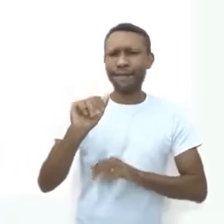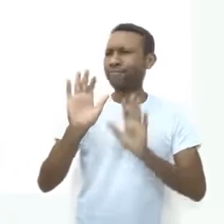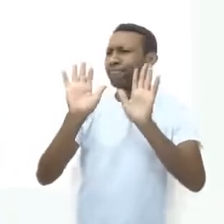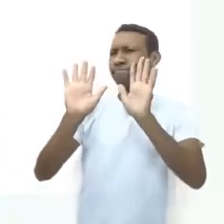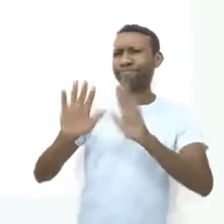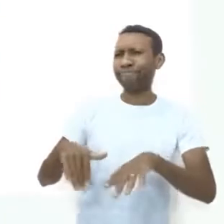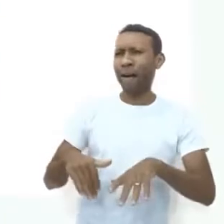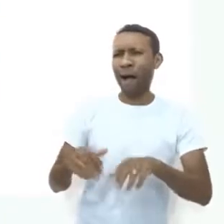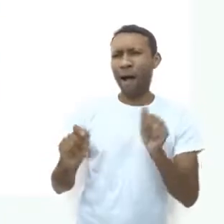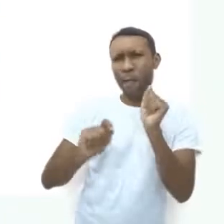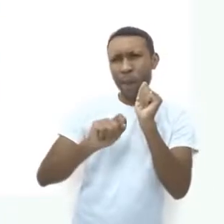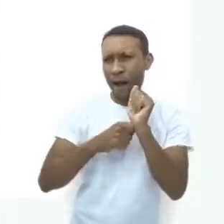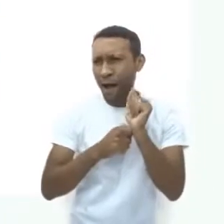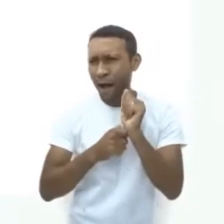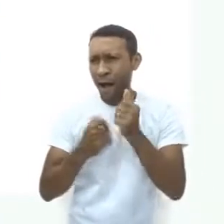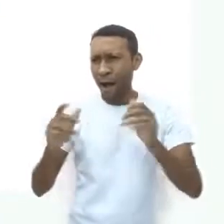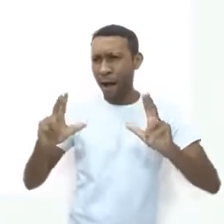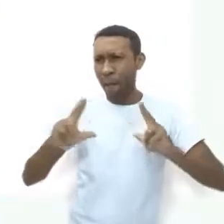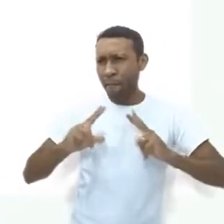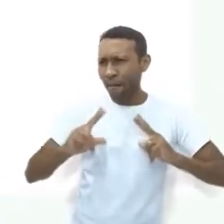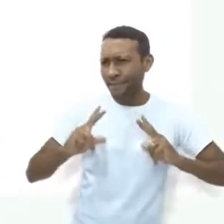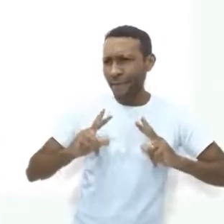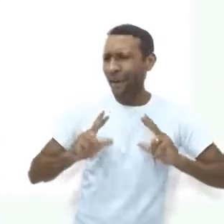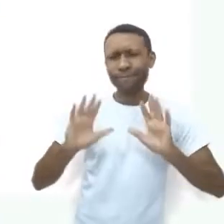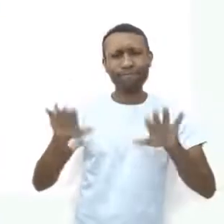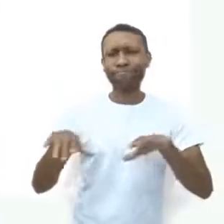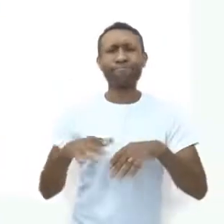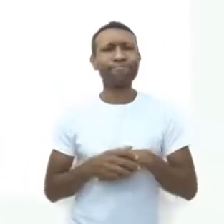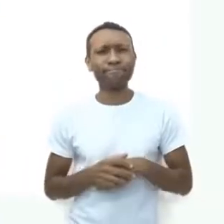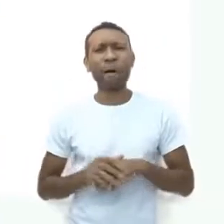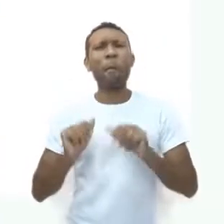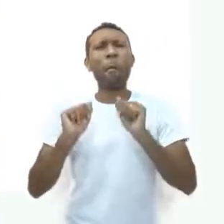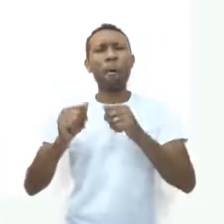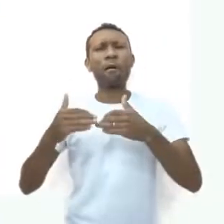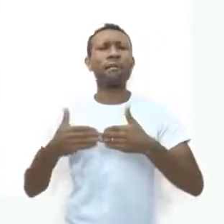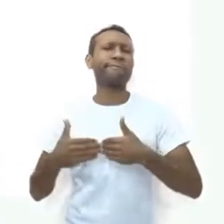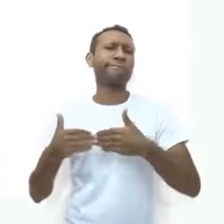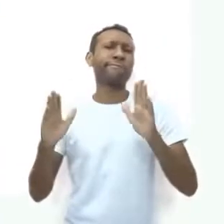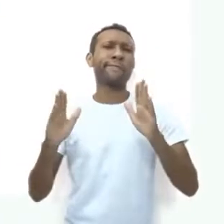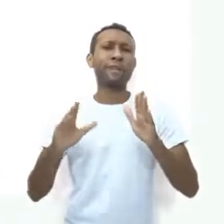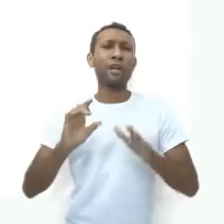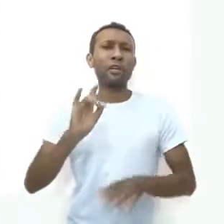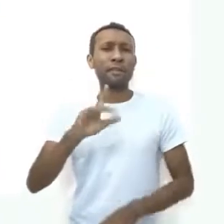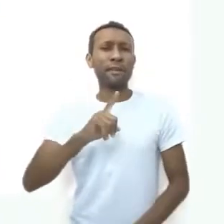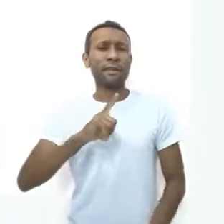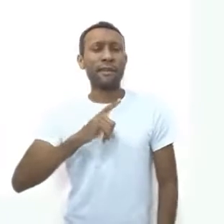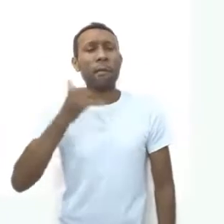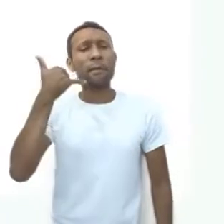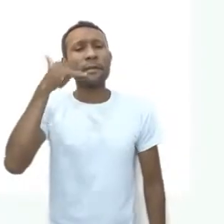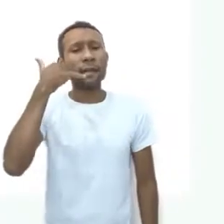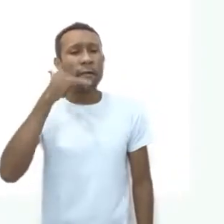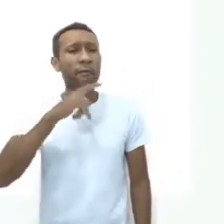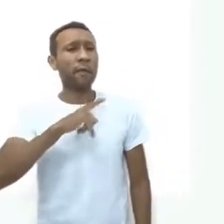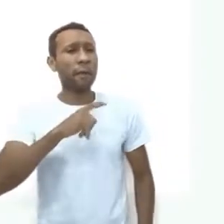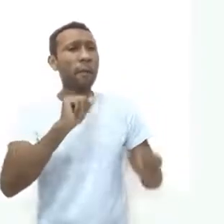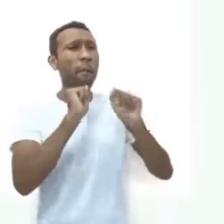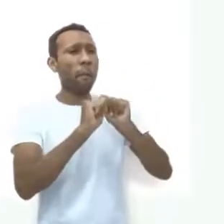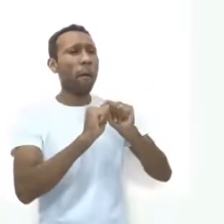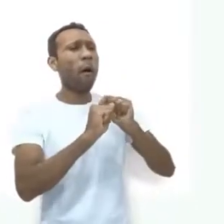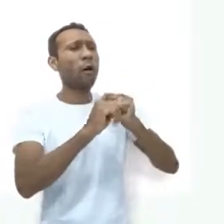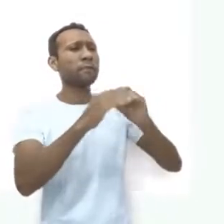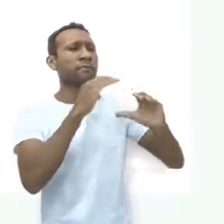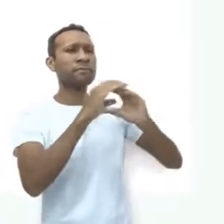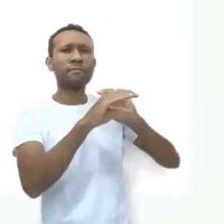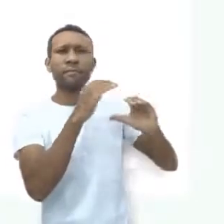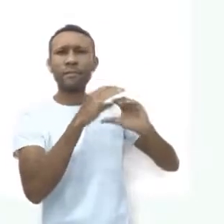privacidade no WhatsApp, já que não é uma rede social aberta. Só quem tem meu telefone tem acesso ao meu WhatsApp e